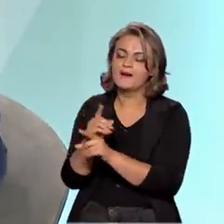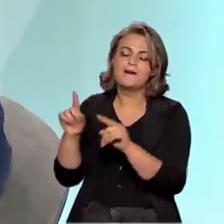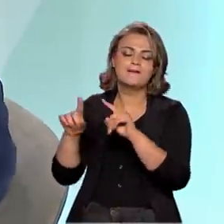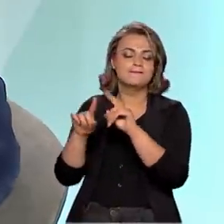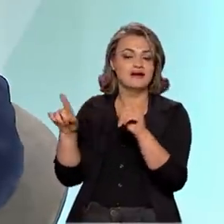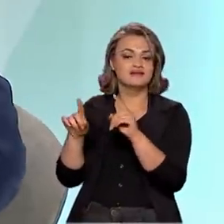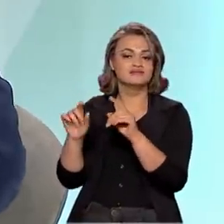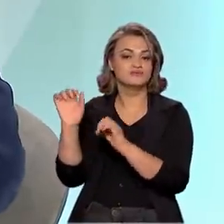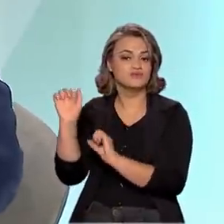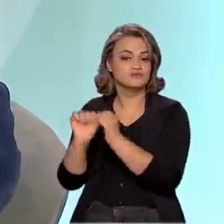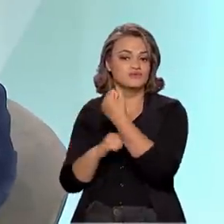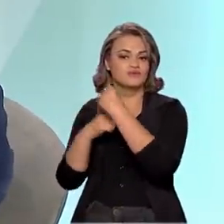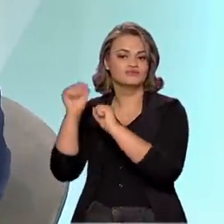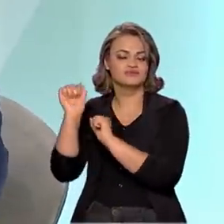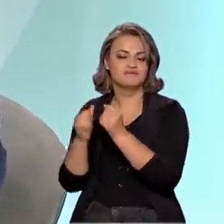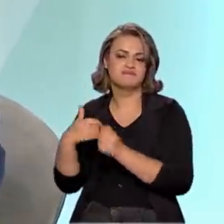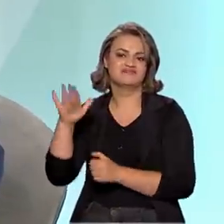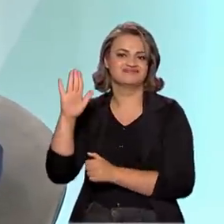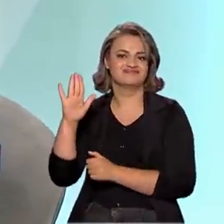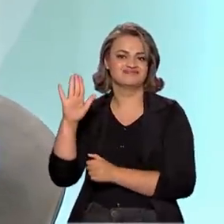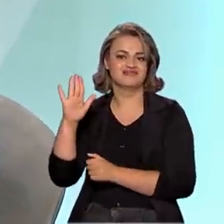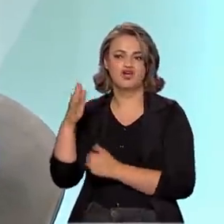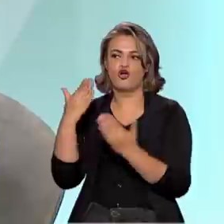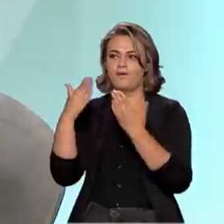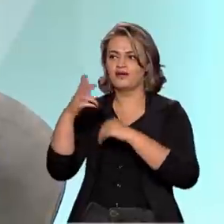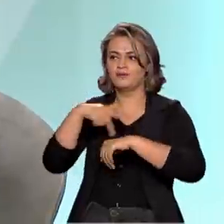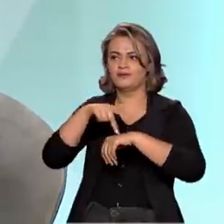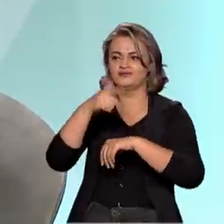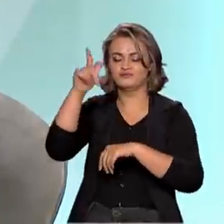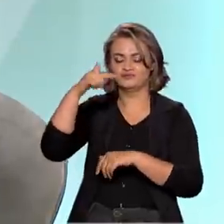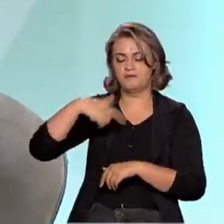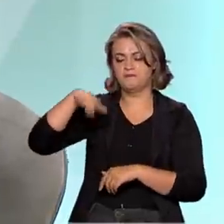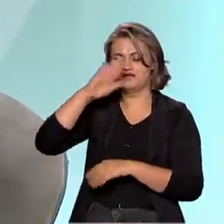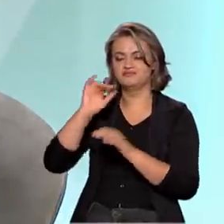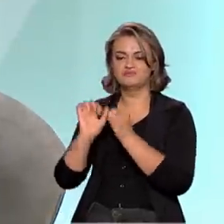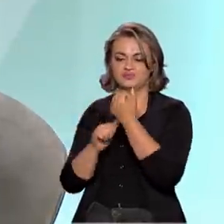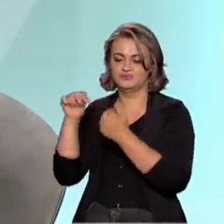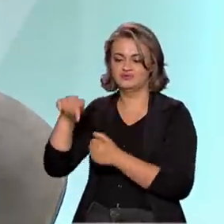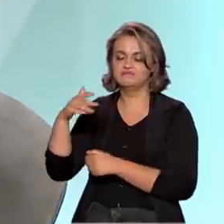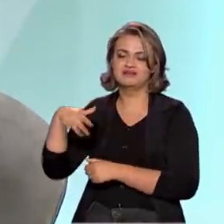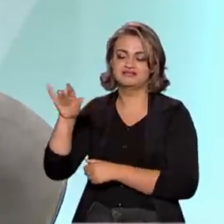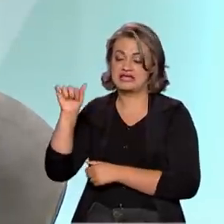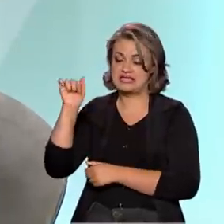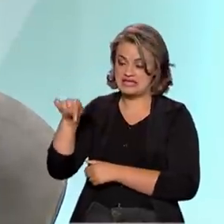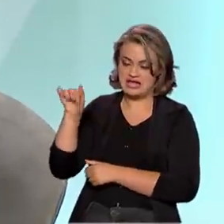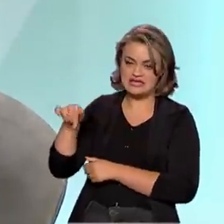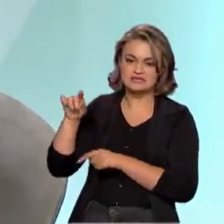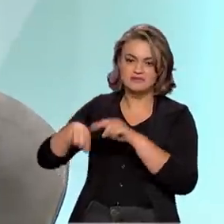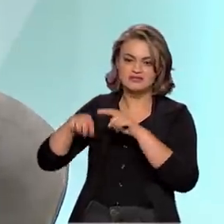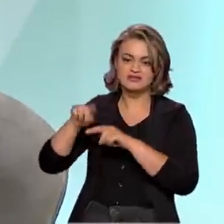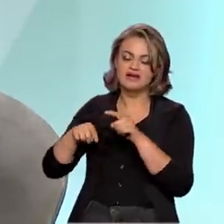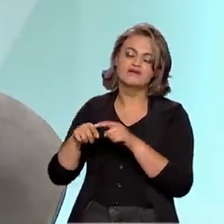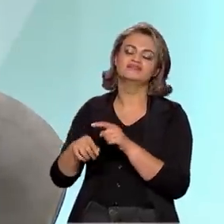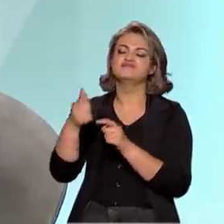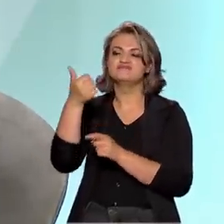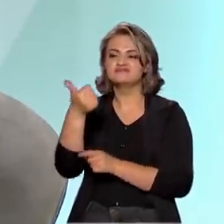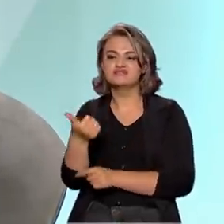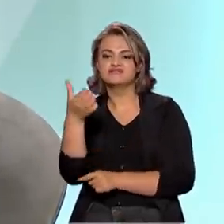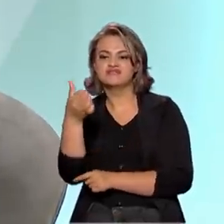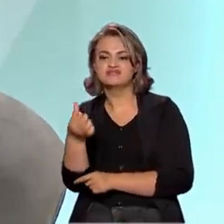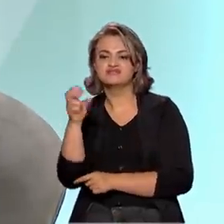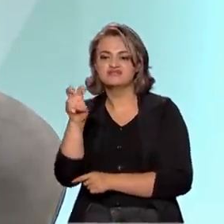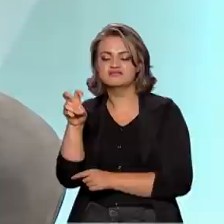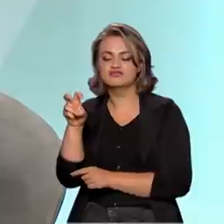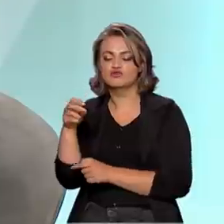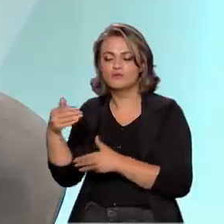produzimos mais nióbio do que qualquer outro país. E esse nióbio, ele leva 165 processos até que você